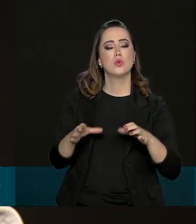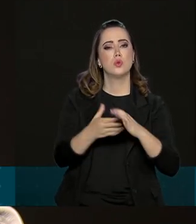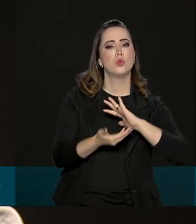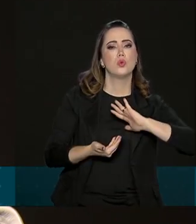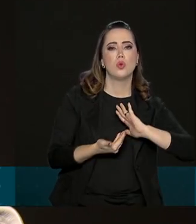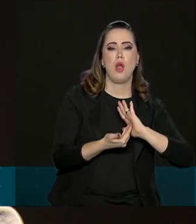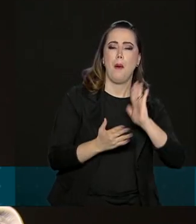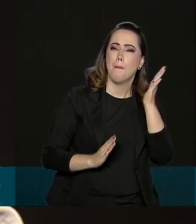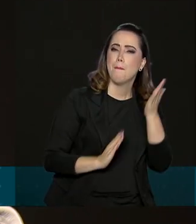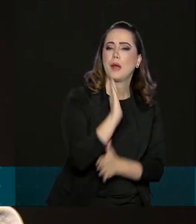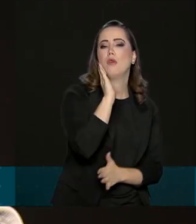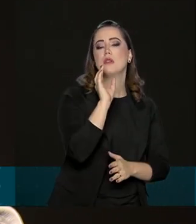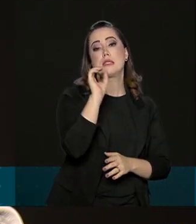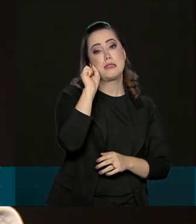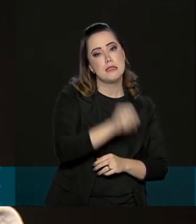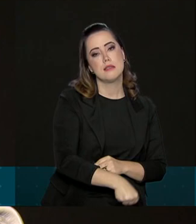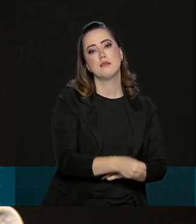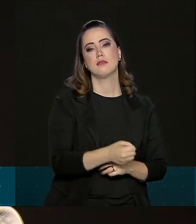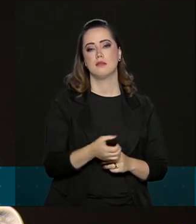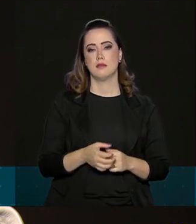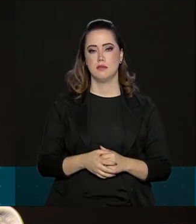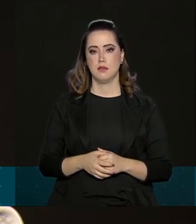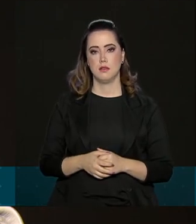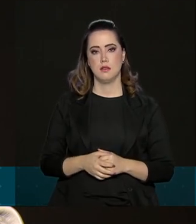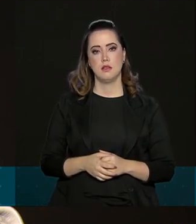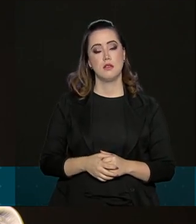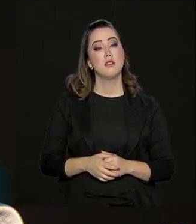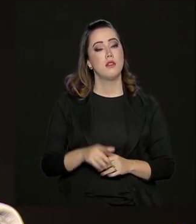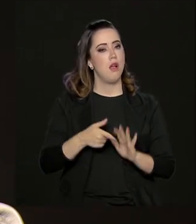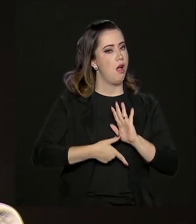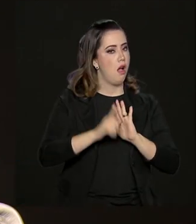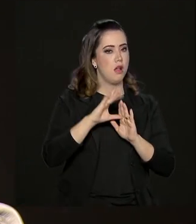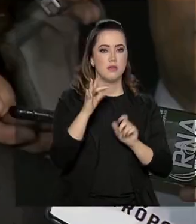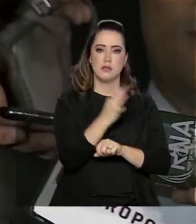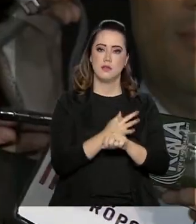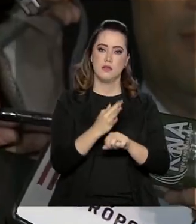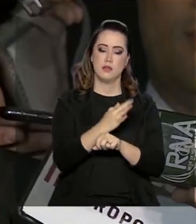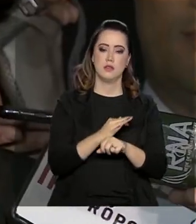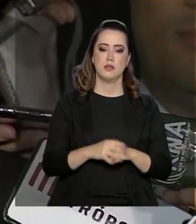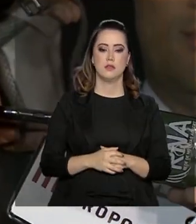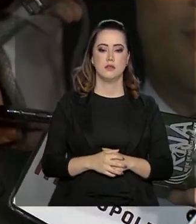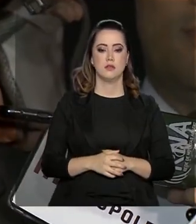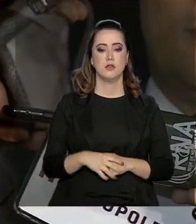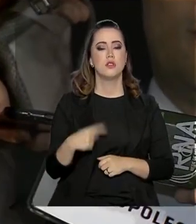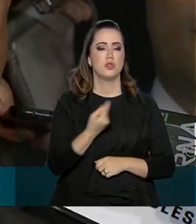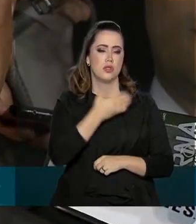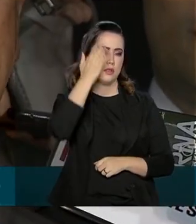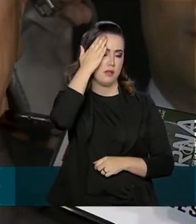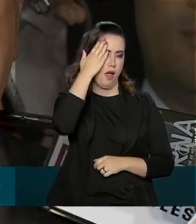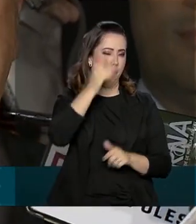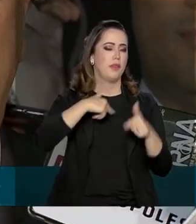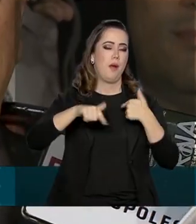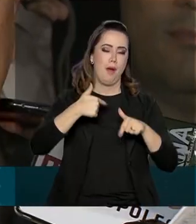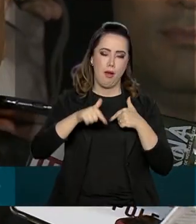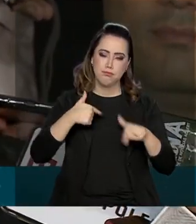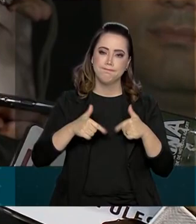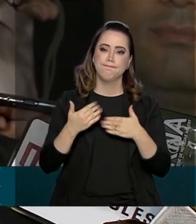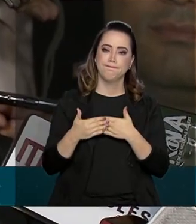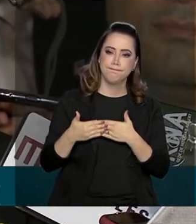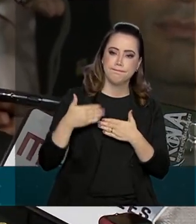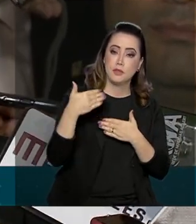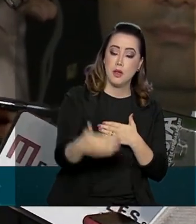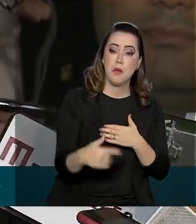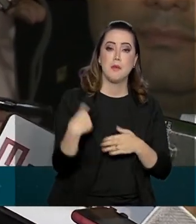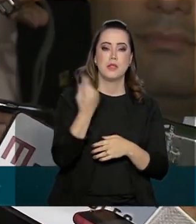vai aprovar ainda antes das férias. A gente sabe que tem muito trabalho pela frente, mas